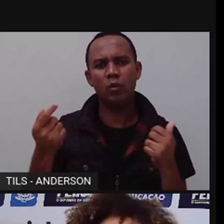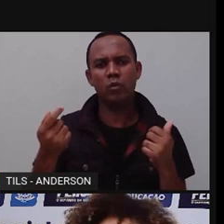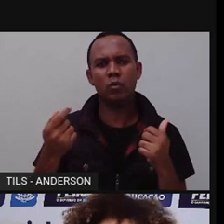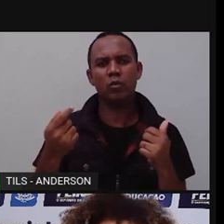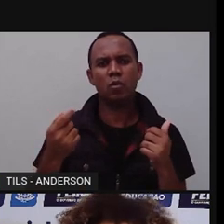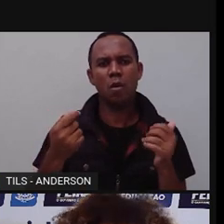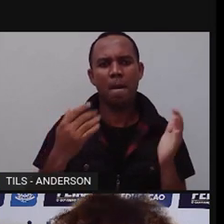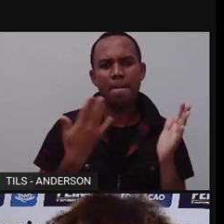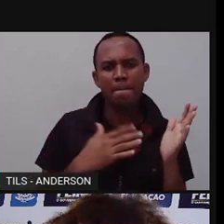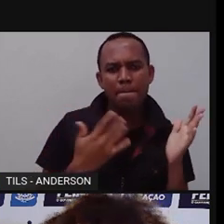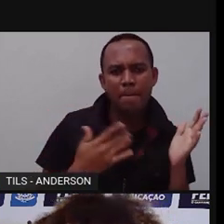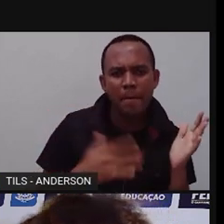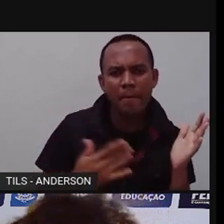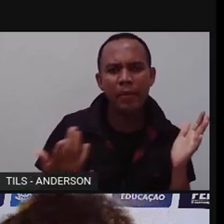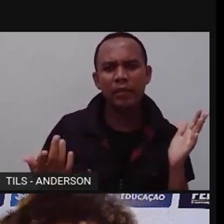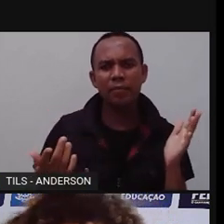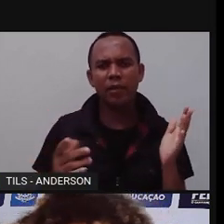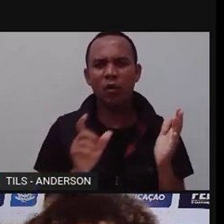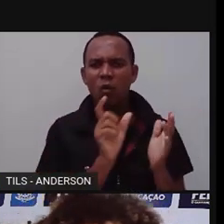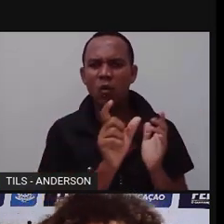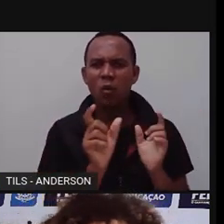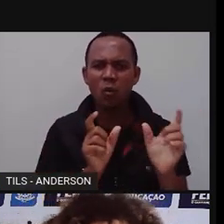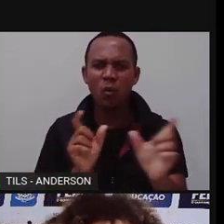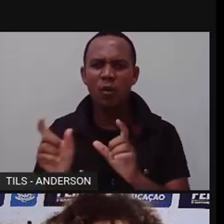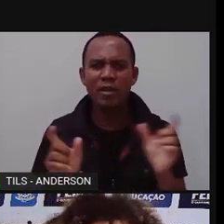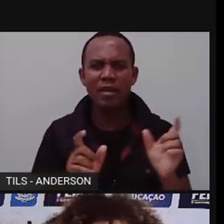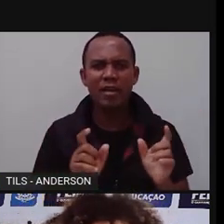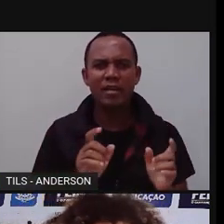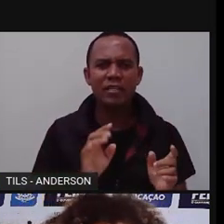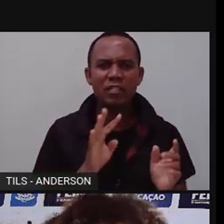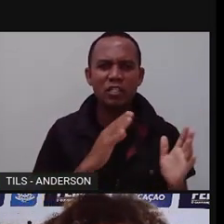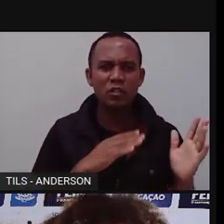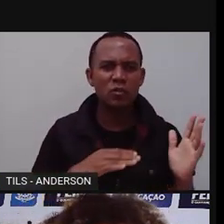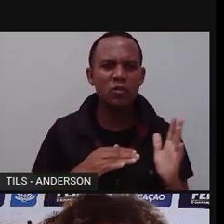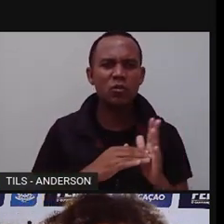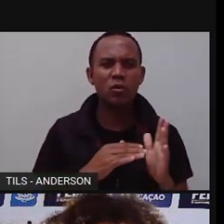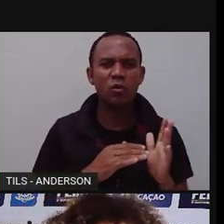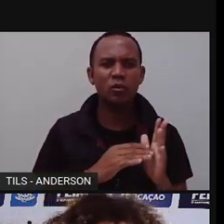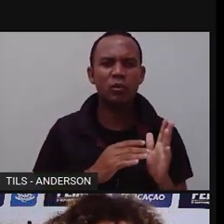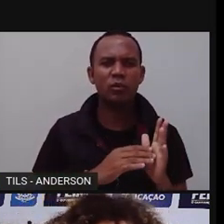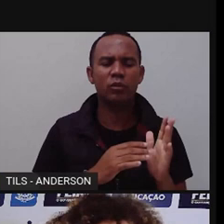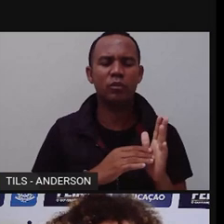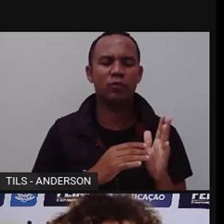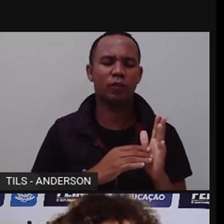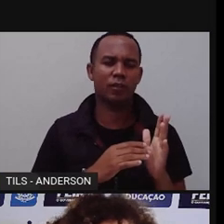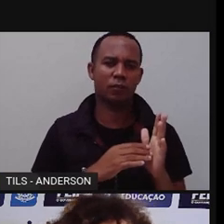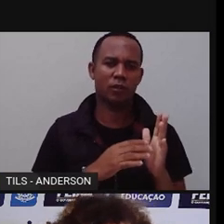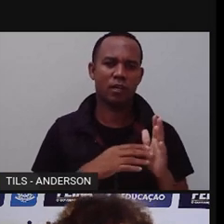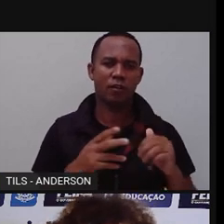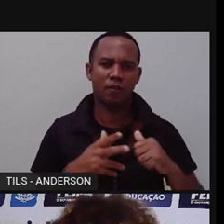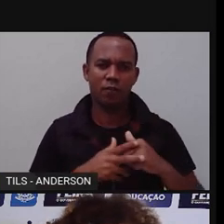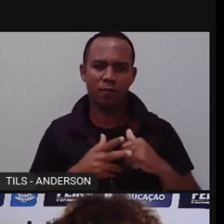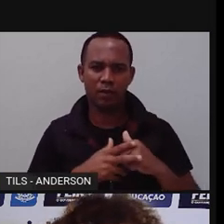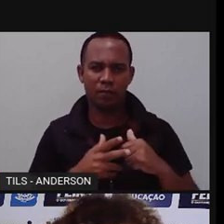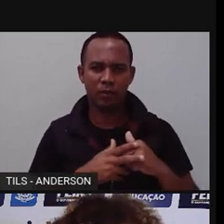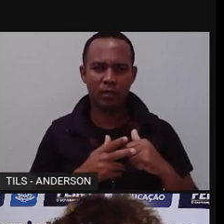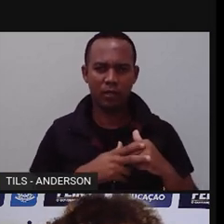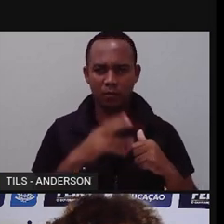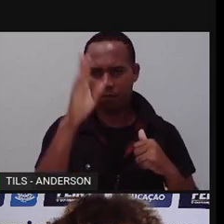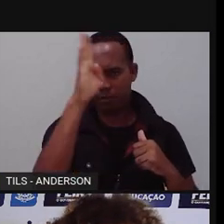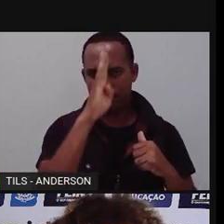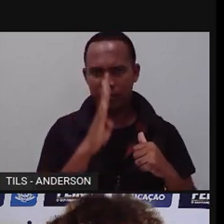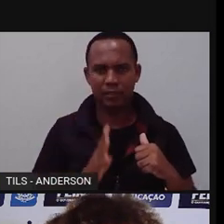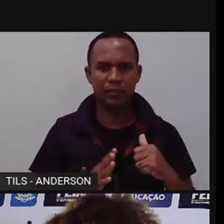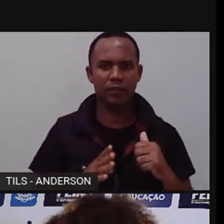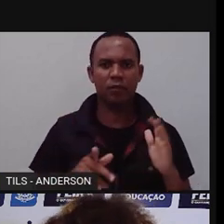será nenhuma dessas palavras, todo mundo já ouviu. Todas essas palavras do vocabulário brasileiro têm origem africana